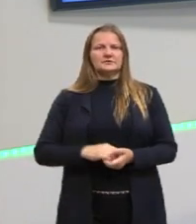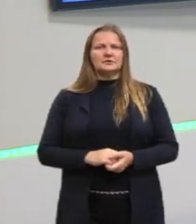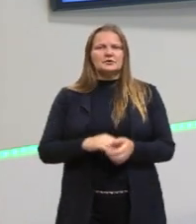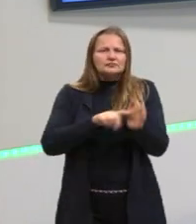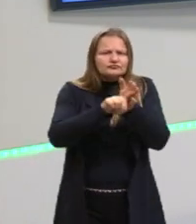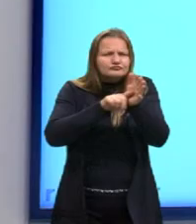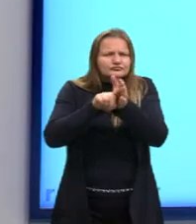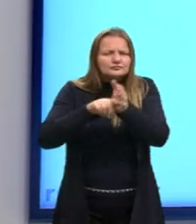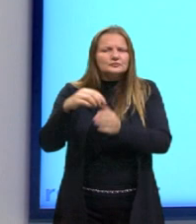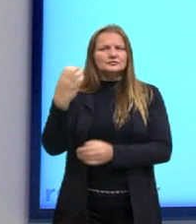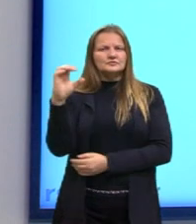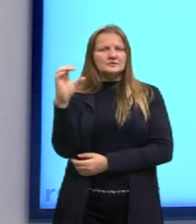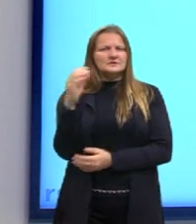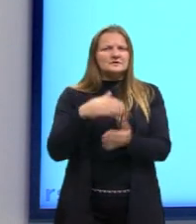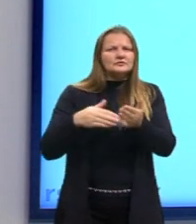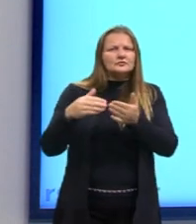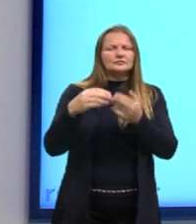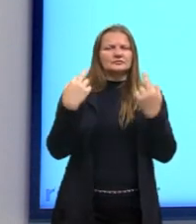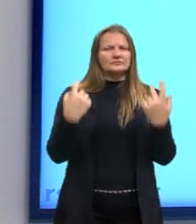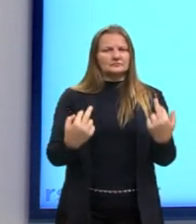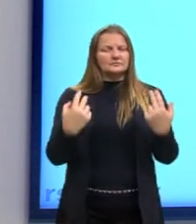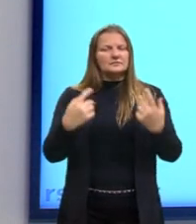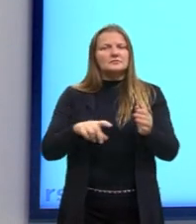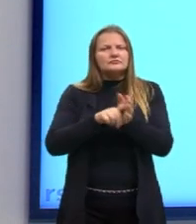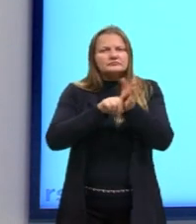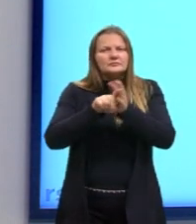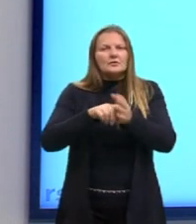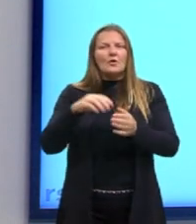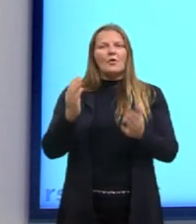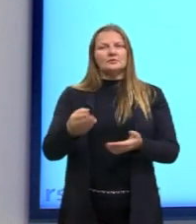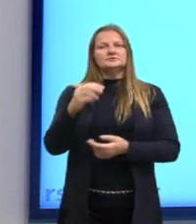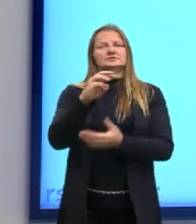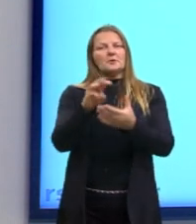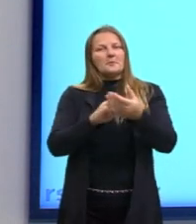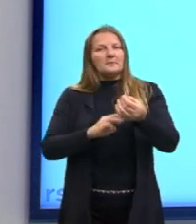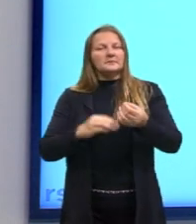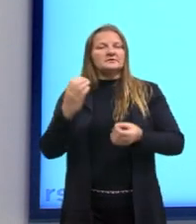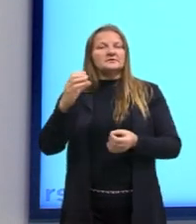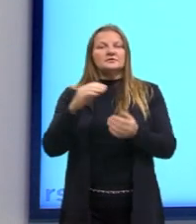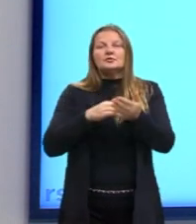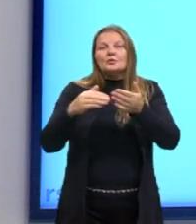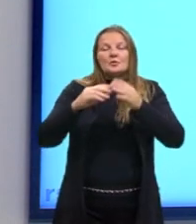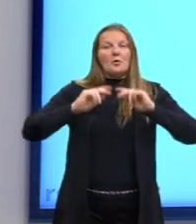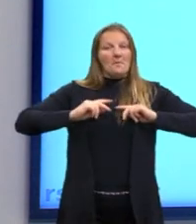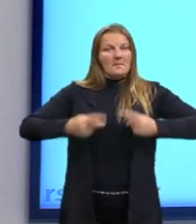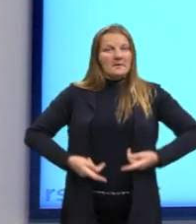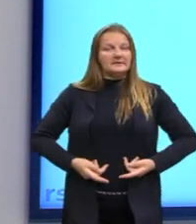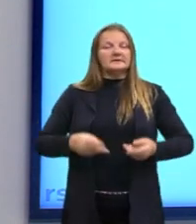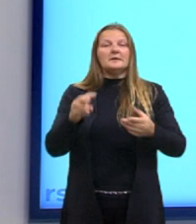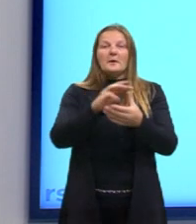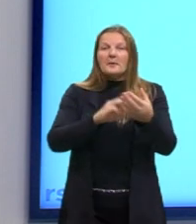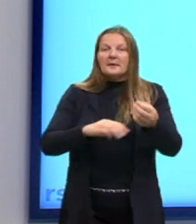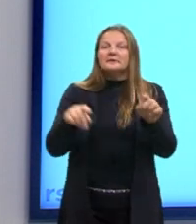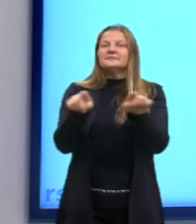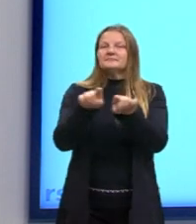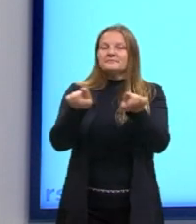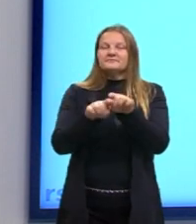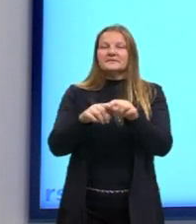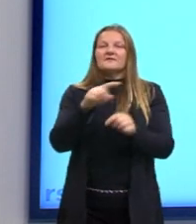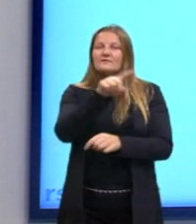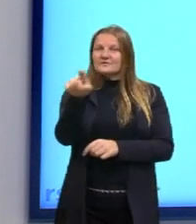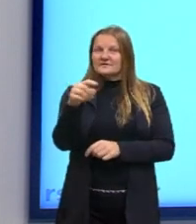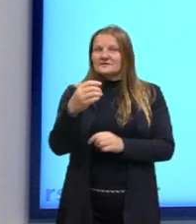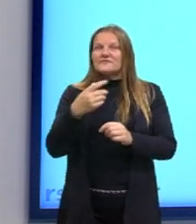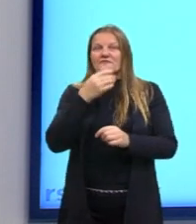utilizado pelas ciências naturais e que, logicamente, hoje também são utilizados pelas ciências humanas. Você que vai entrar no ensino superior, com